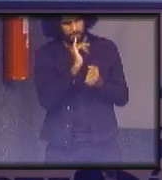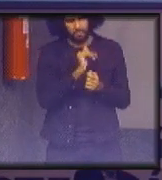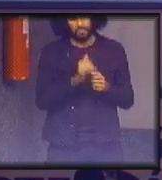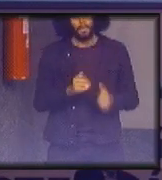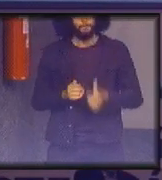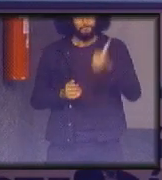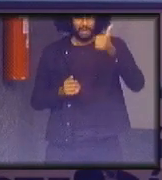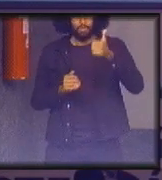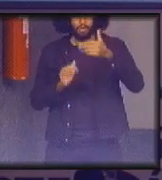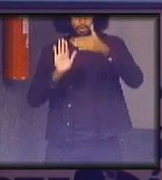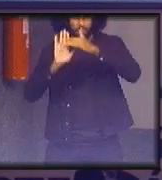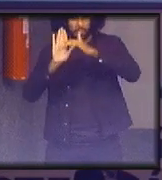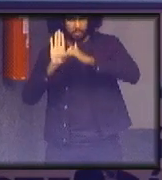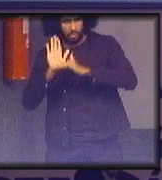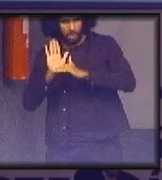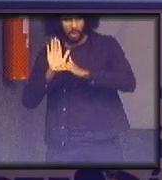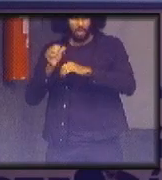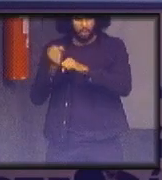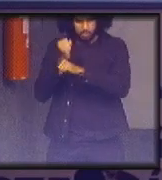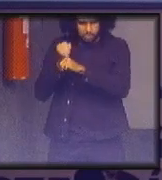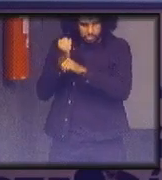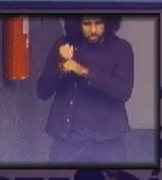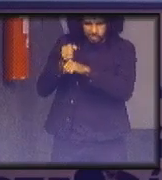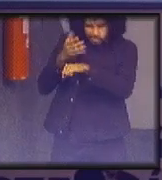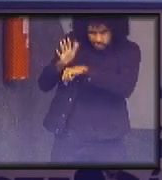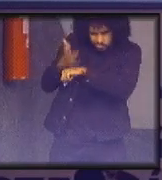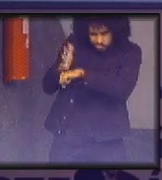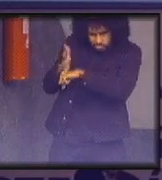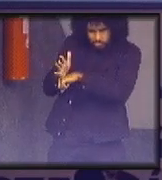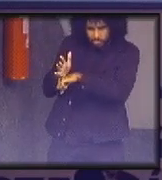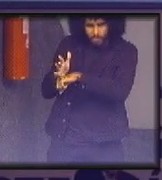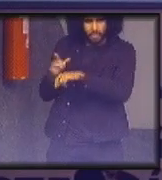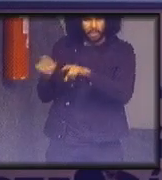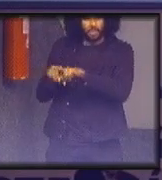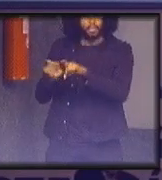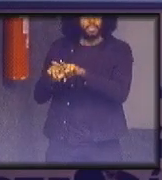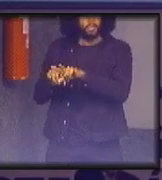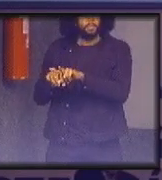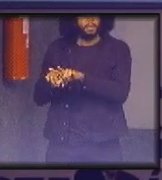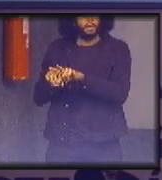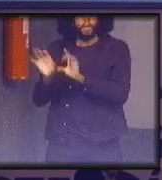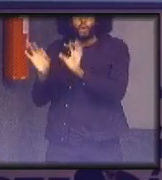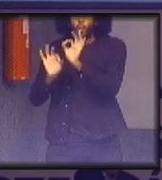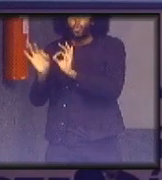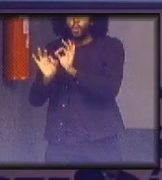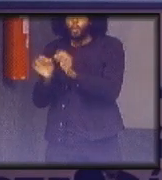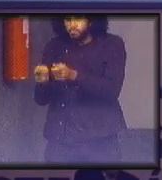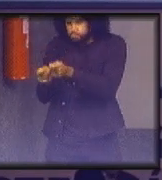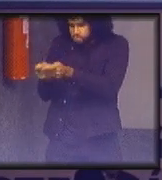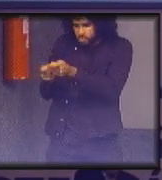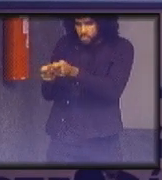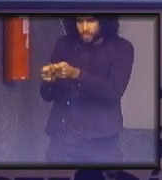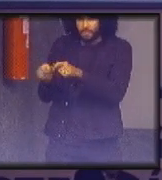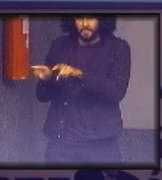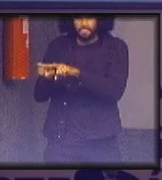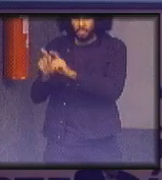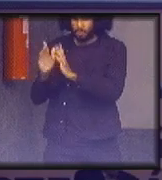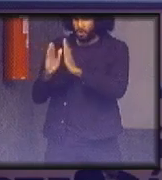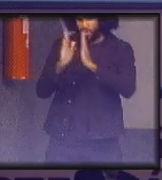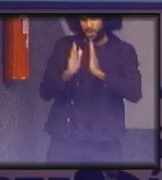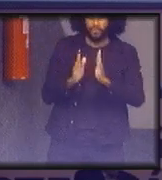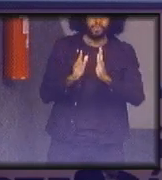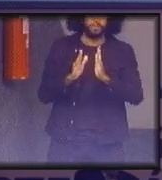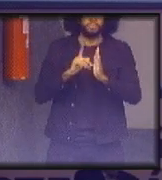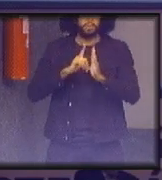construir testar e normatizar gerir a fase de descoberta de consumo e